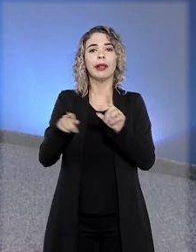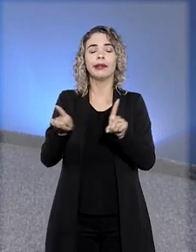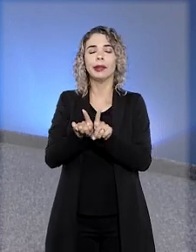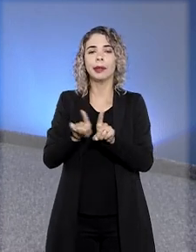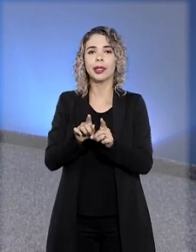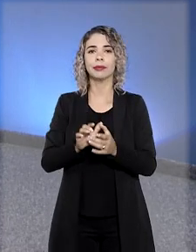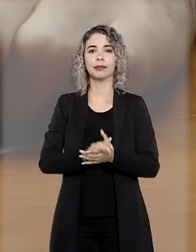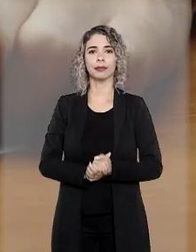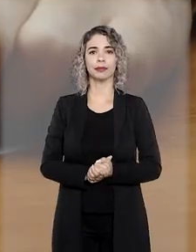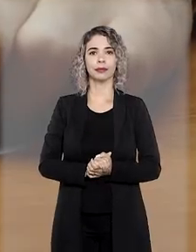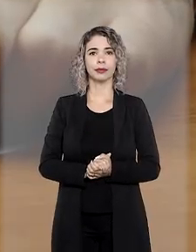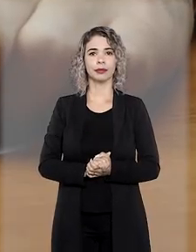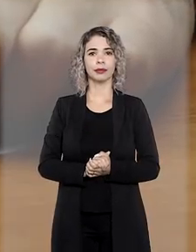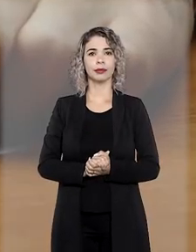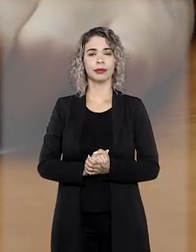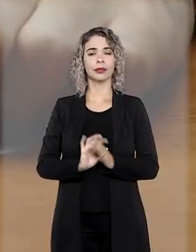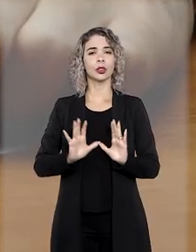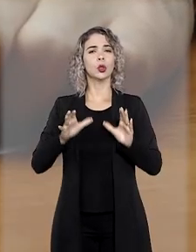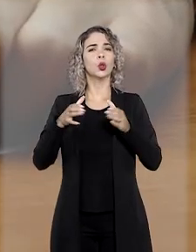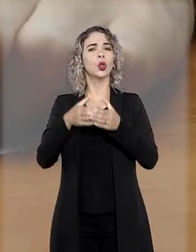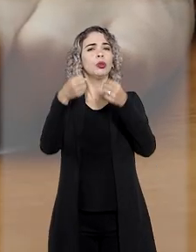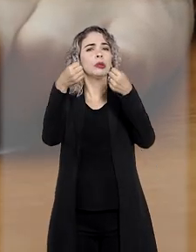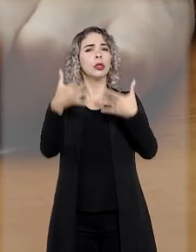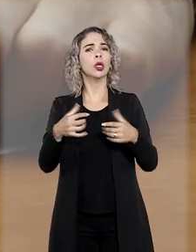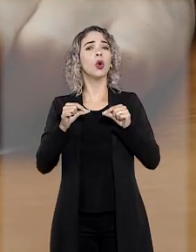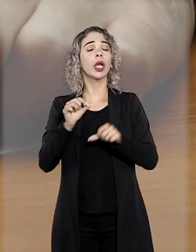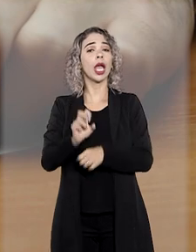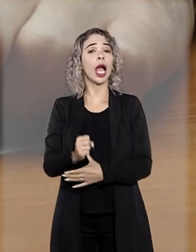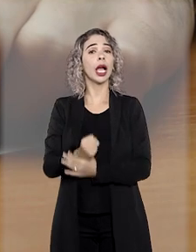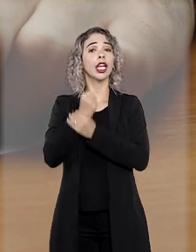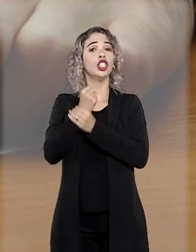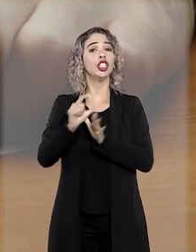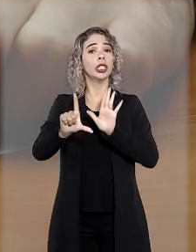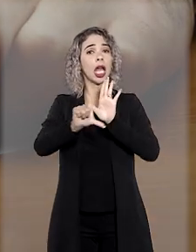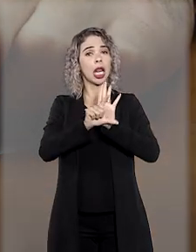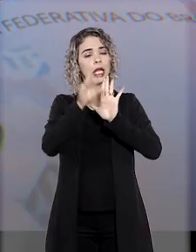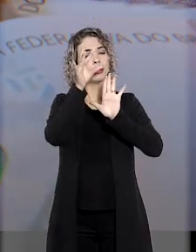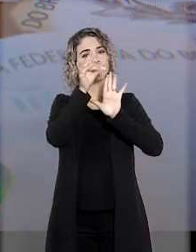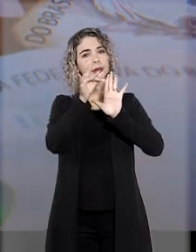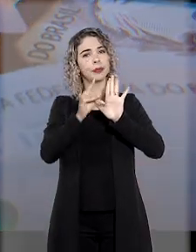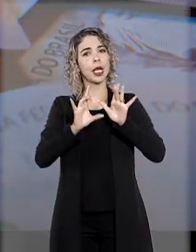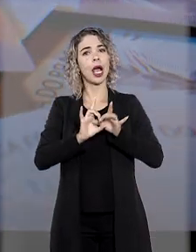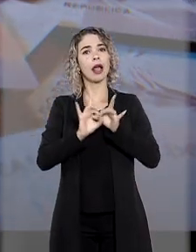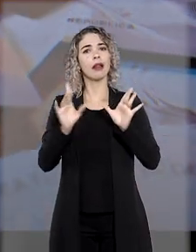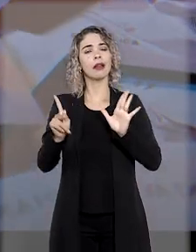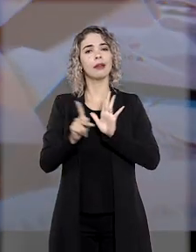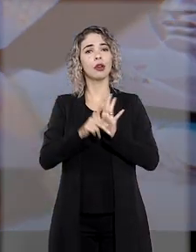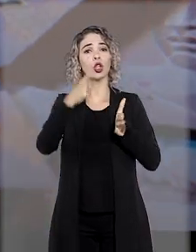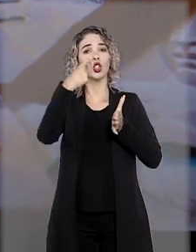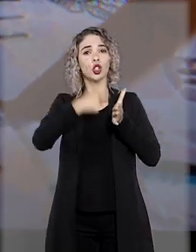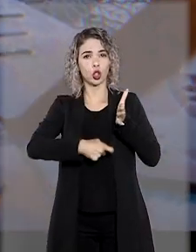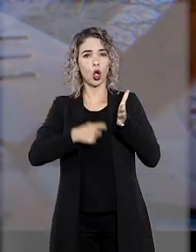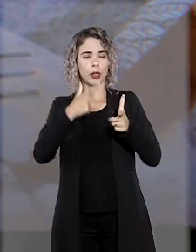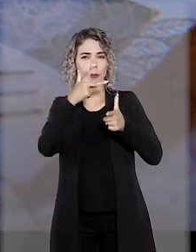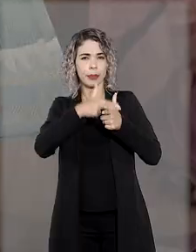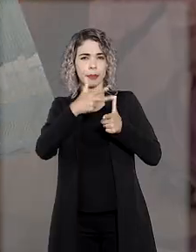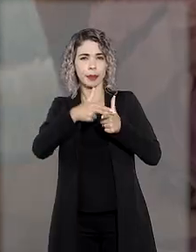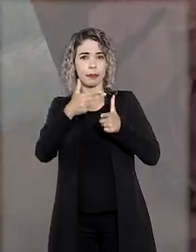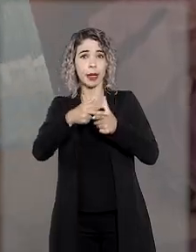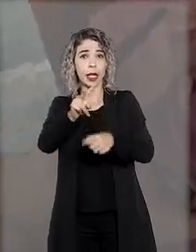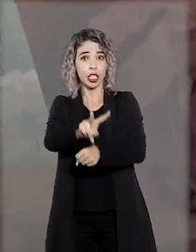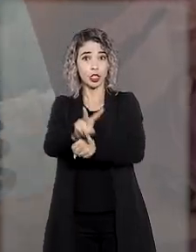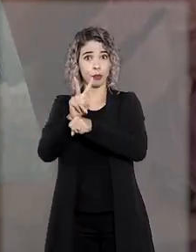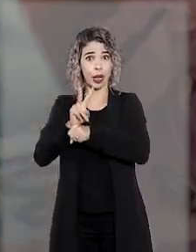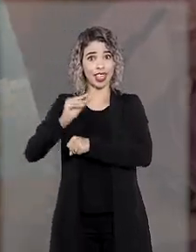complementar. O colegiado considerou que as garantias previstas pela lei que dispõe sobre autorização para desconto de